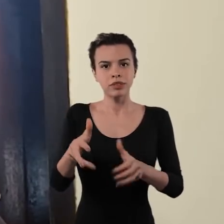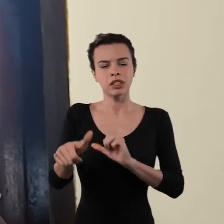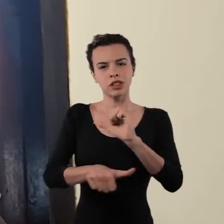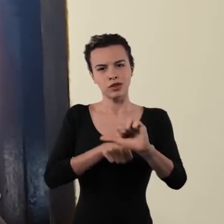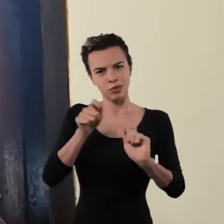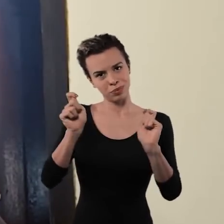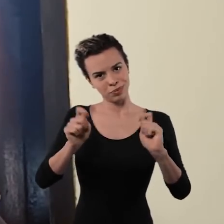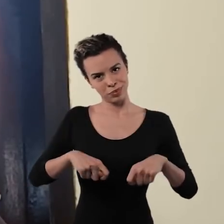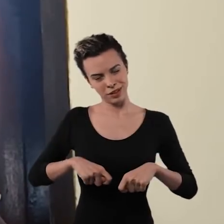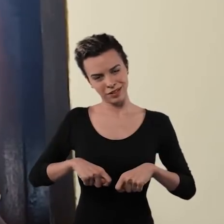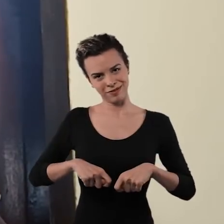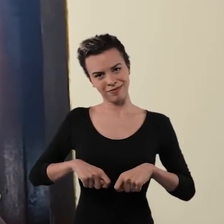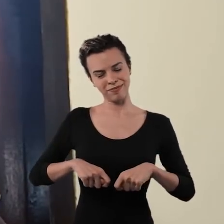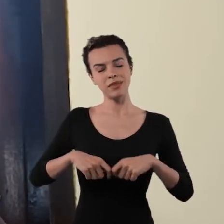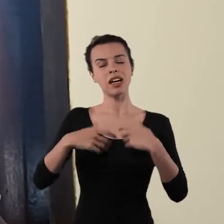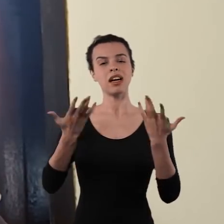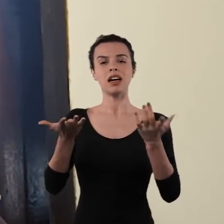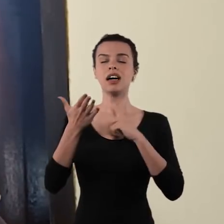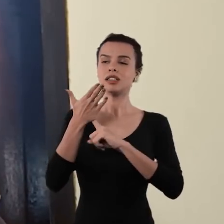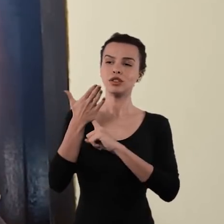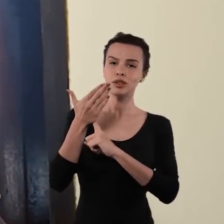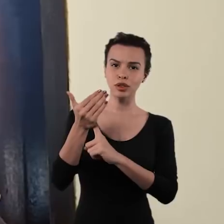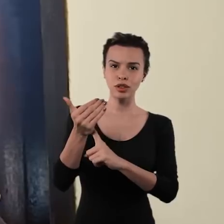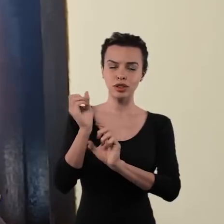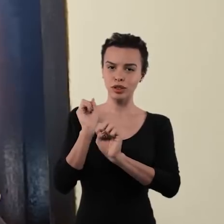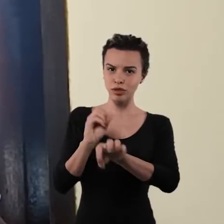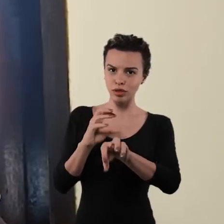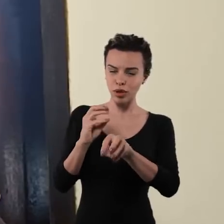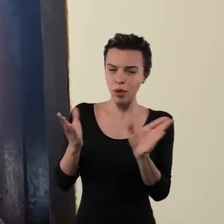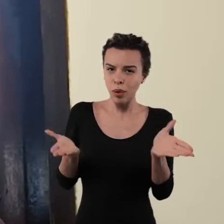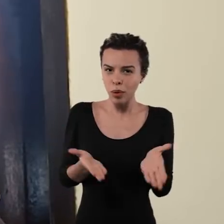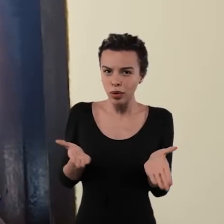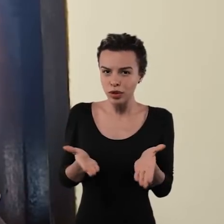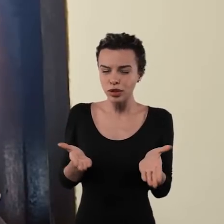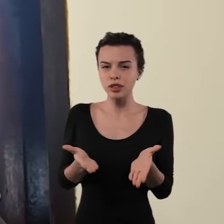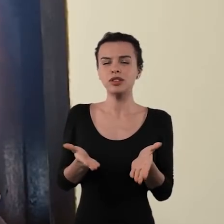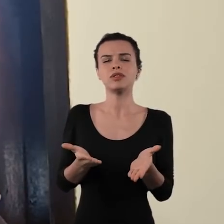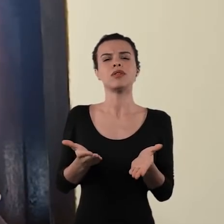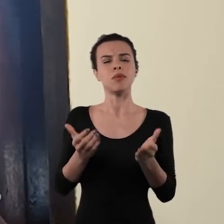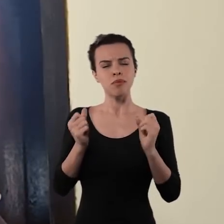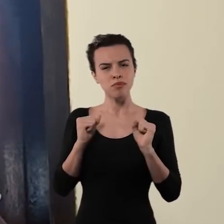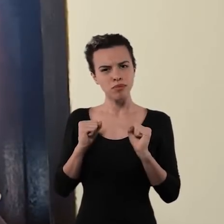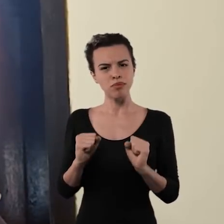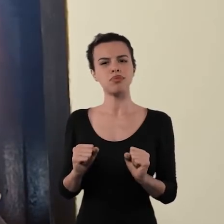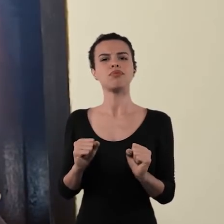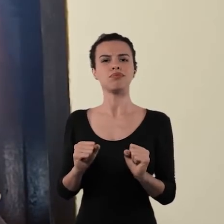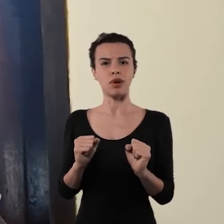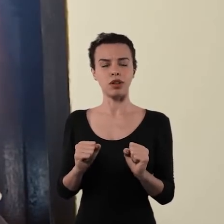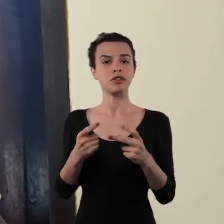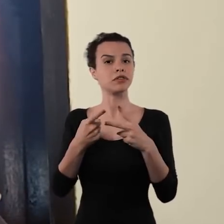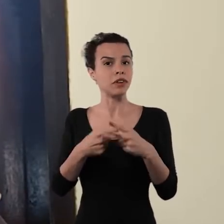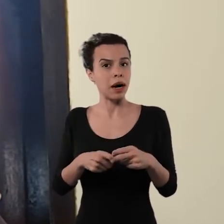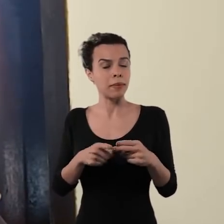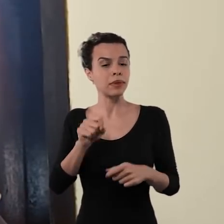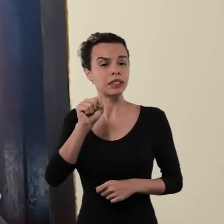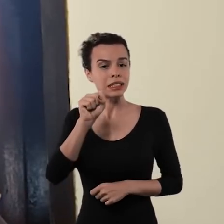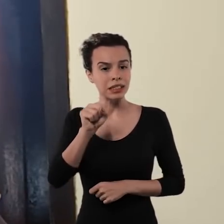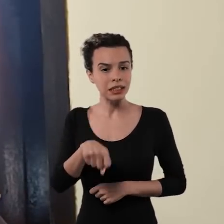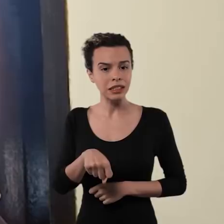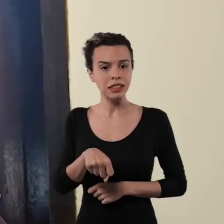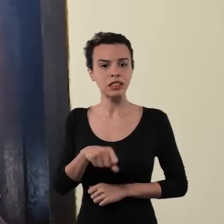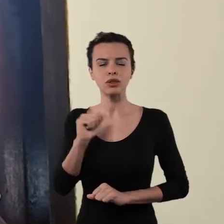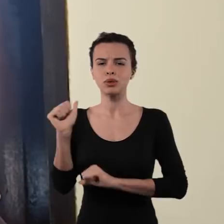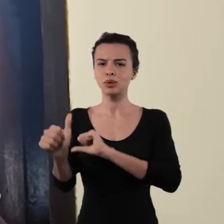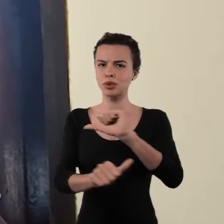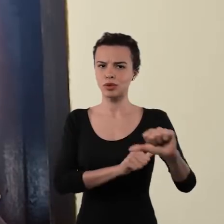transformação. Portanto, a tecnologia educacional hoje, ela pode ser um mecanismo,